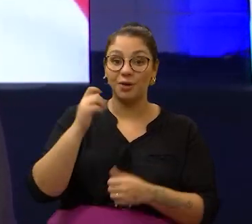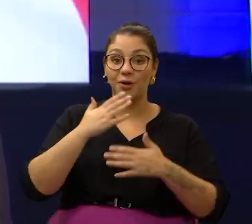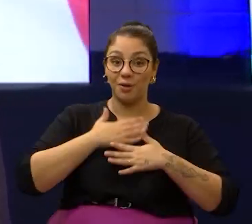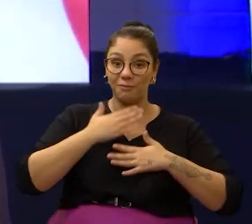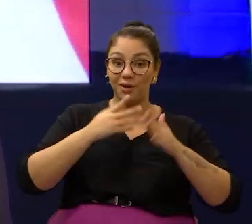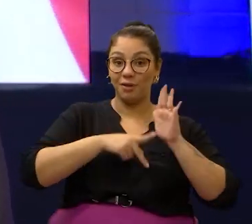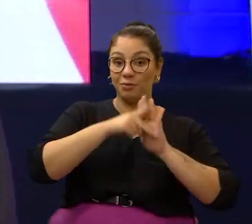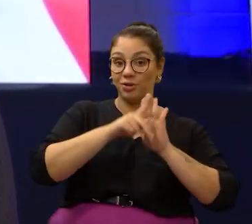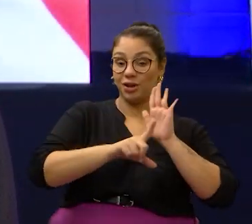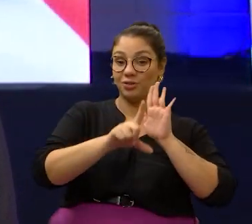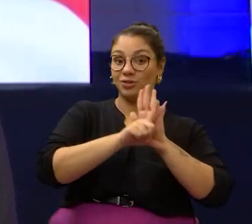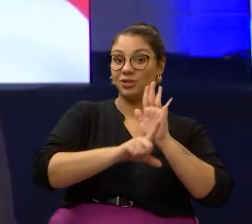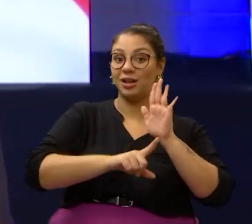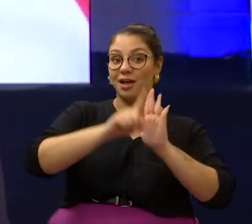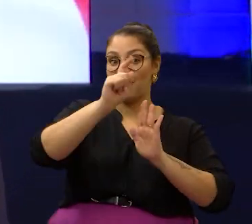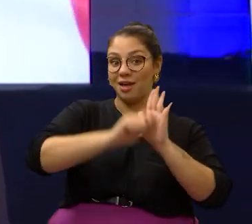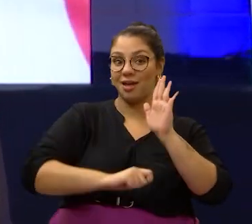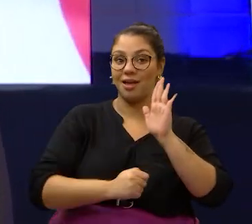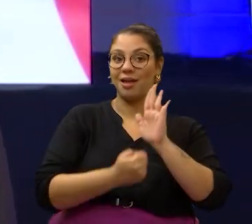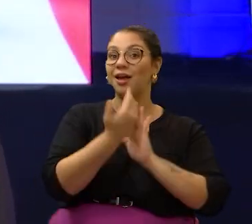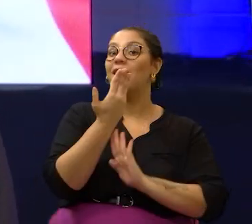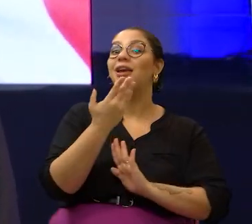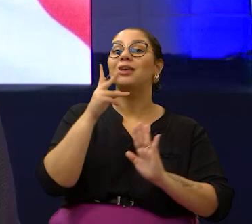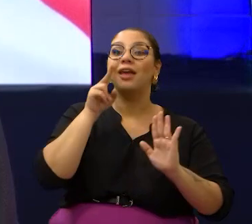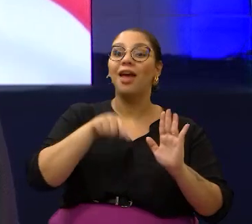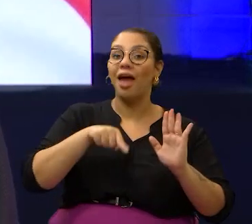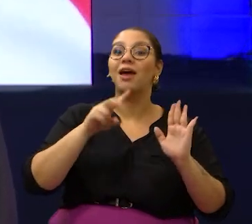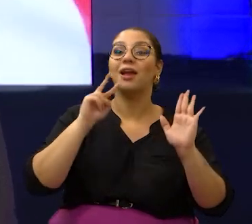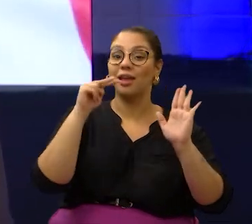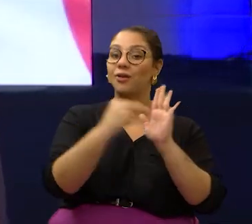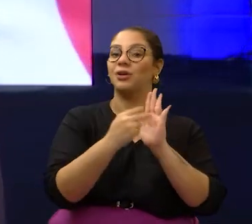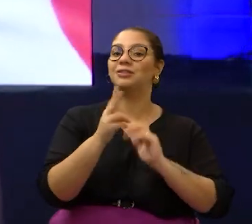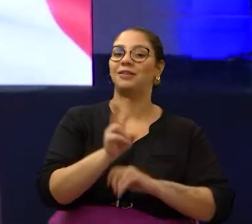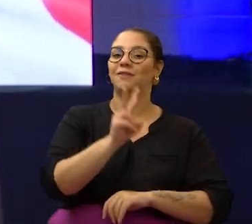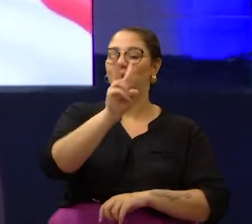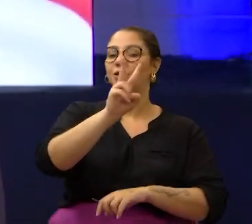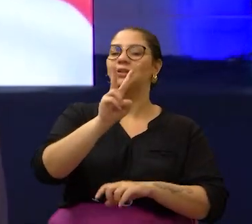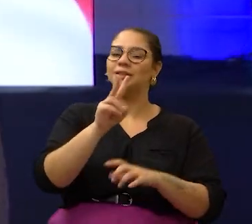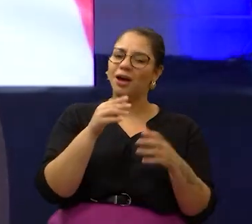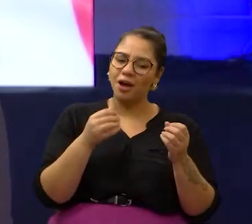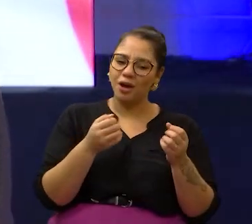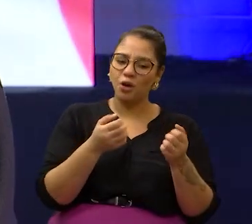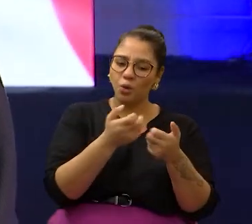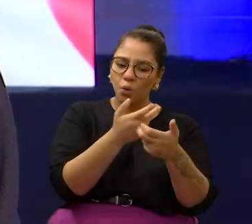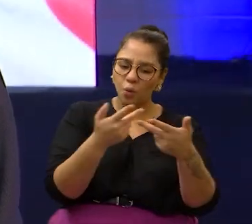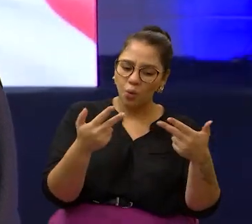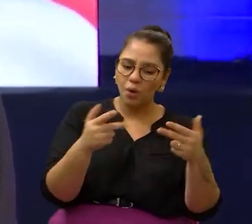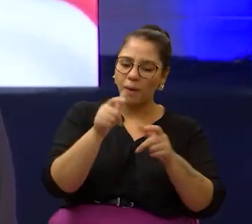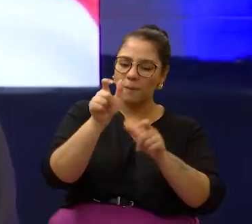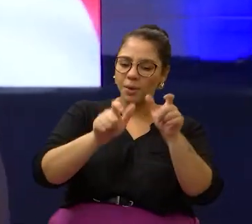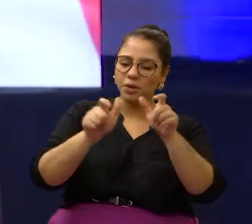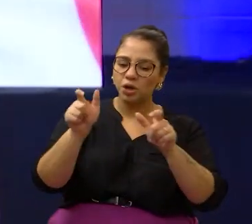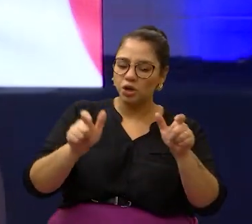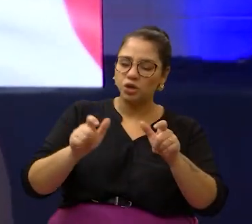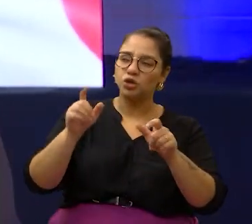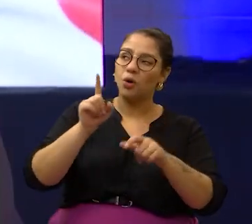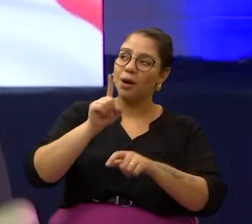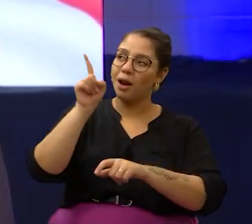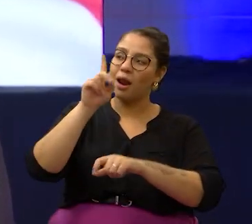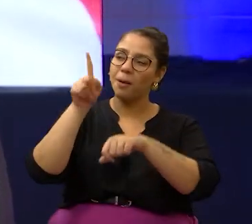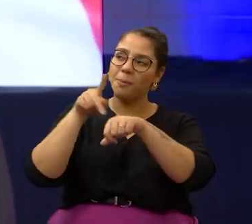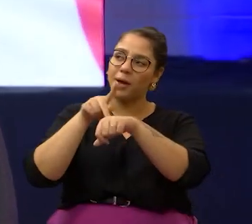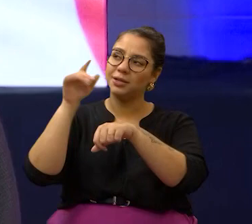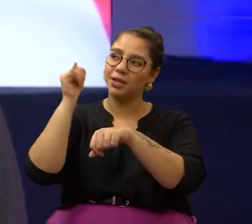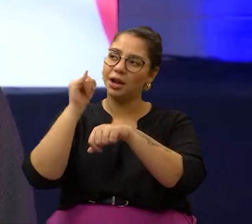exatamente com a intenção de reconhecer e valorizar a contribuição que os imigrantes e